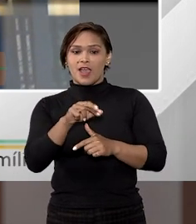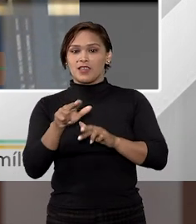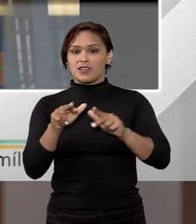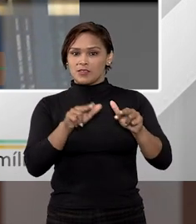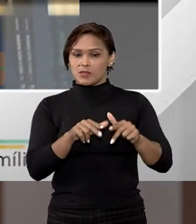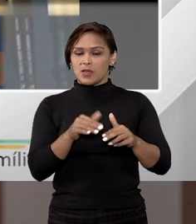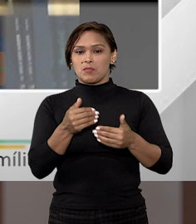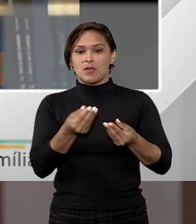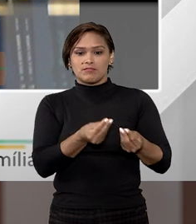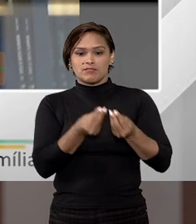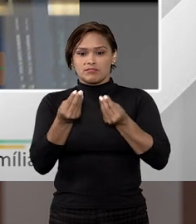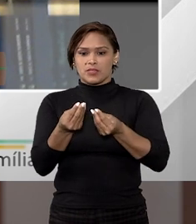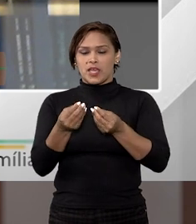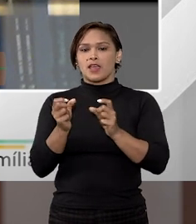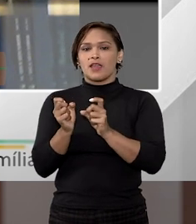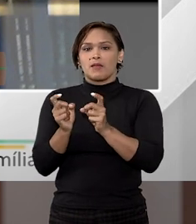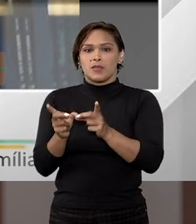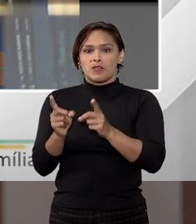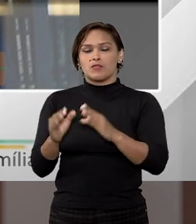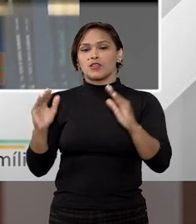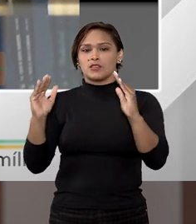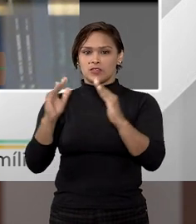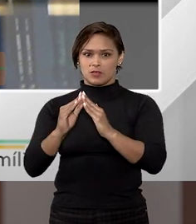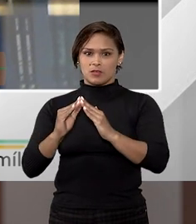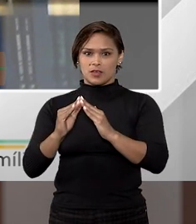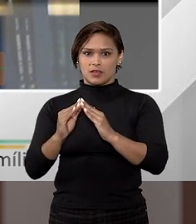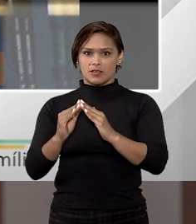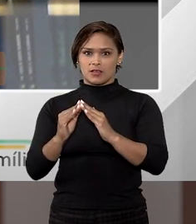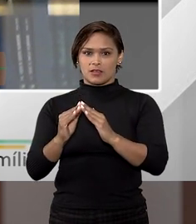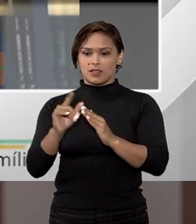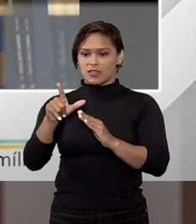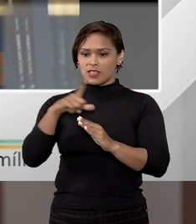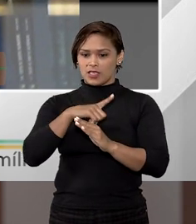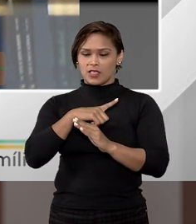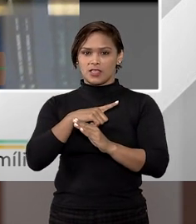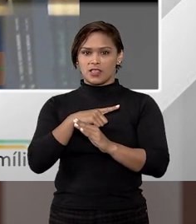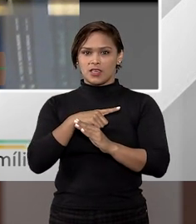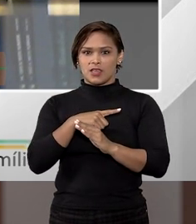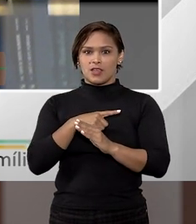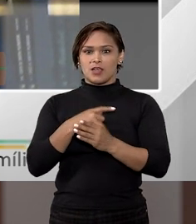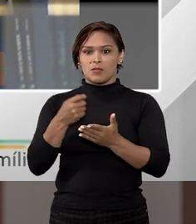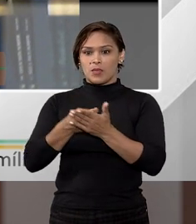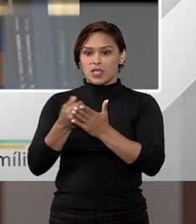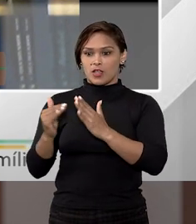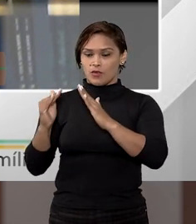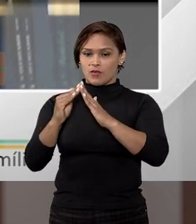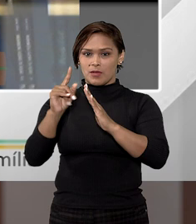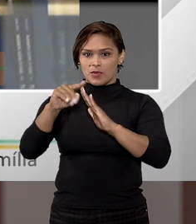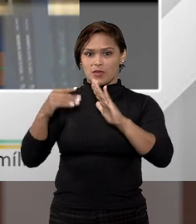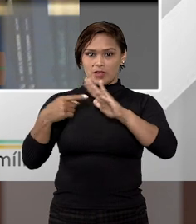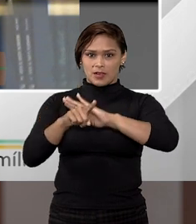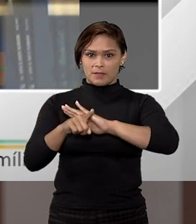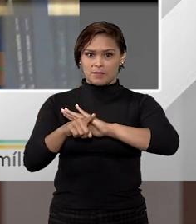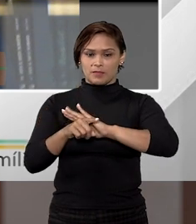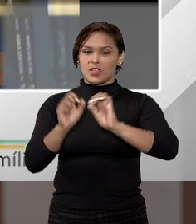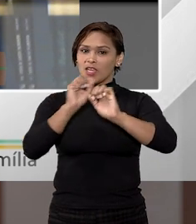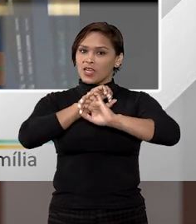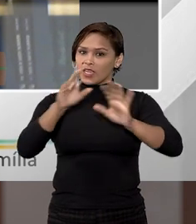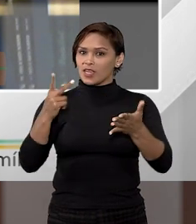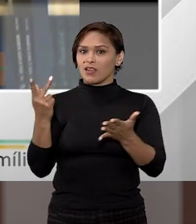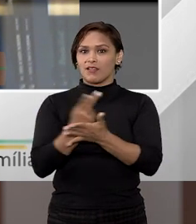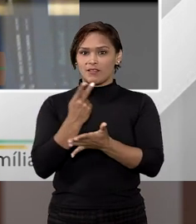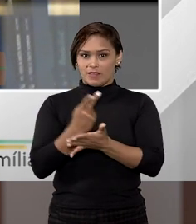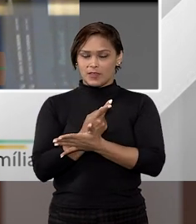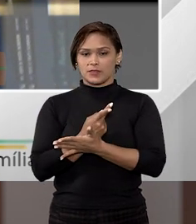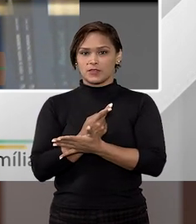esse meu irmão pega e me vende o imóvel que ele tem para que eu vá residir nele. Enclara a